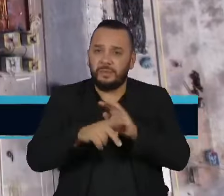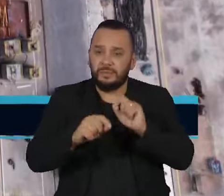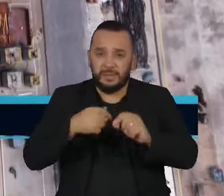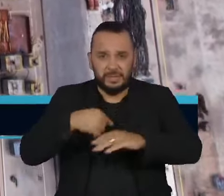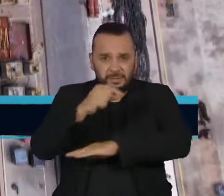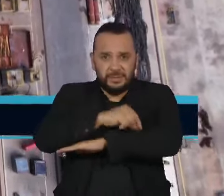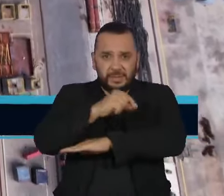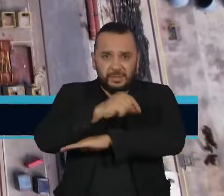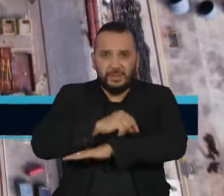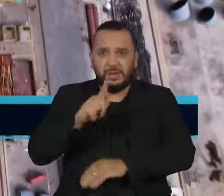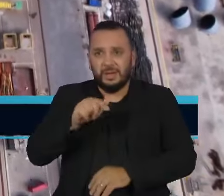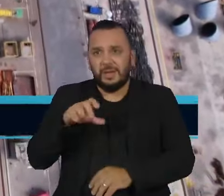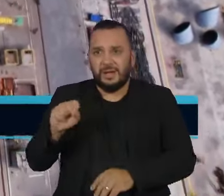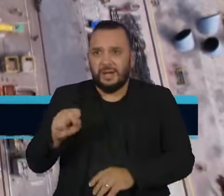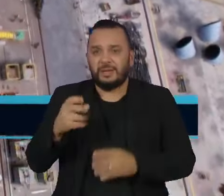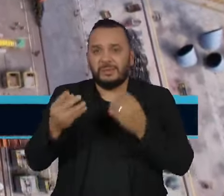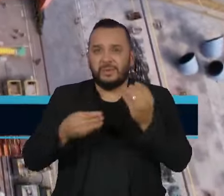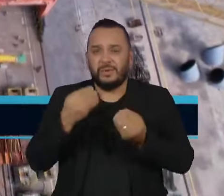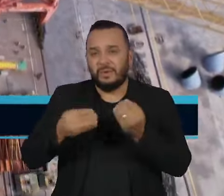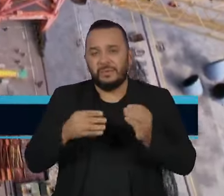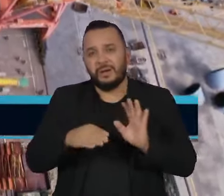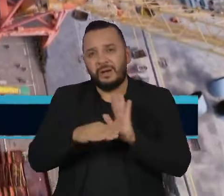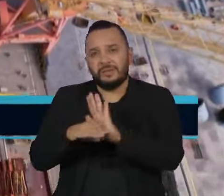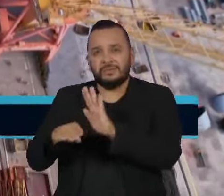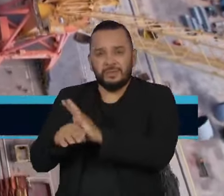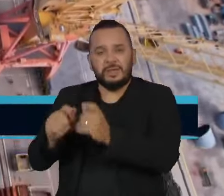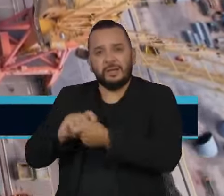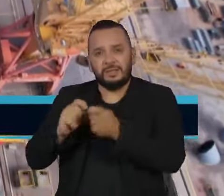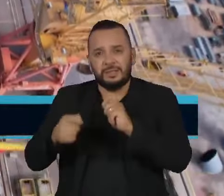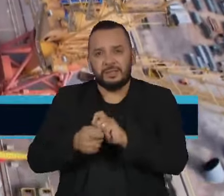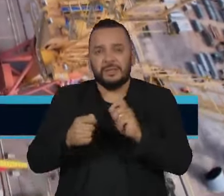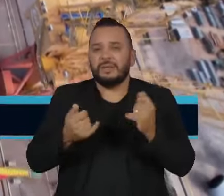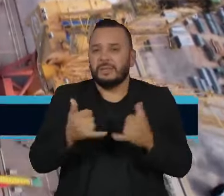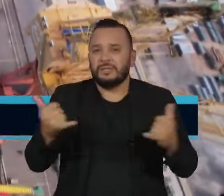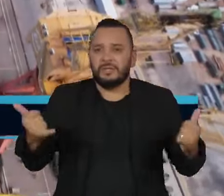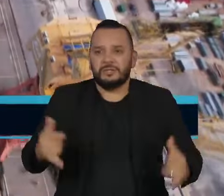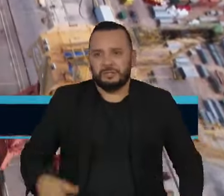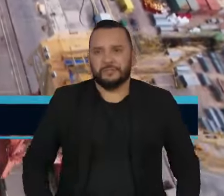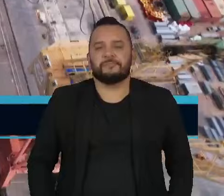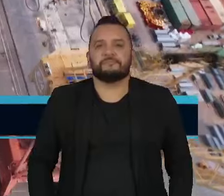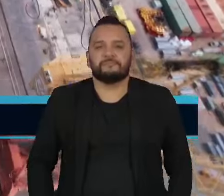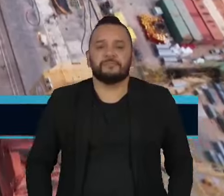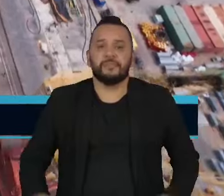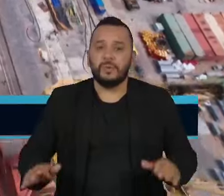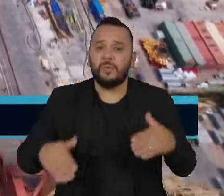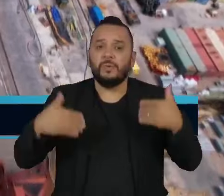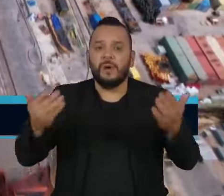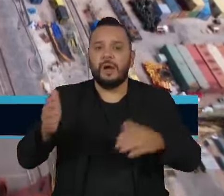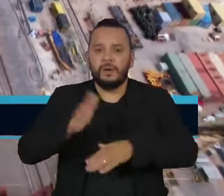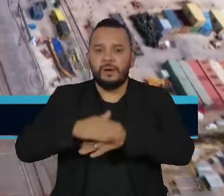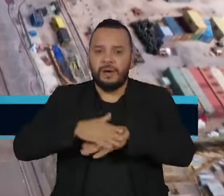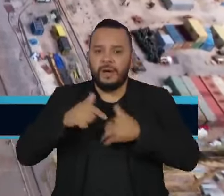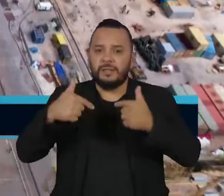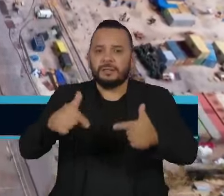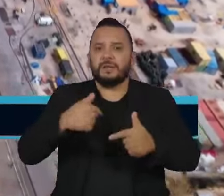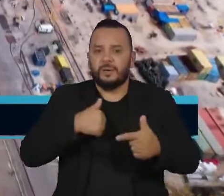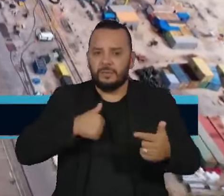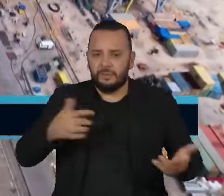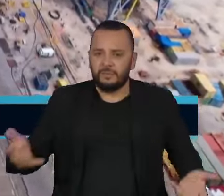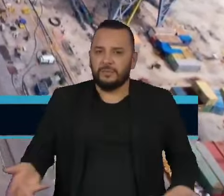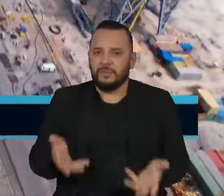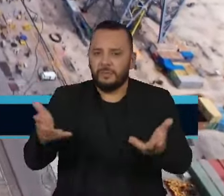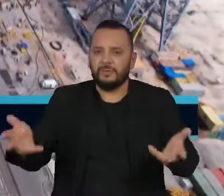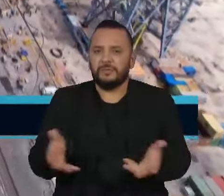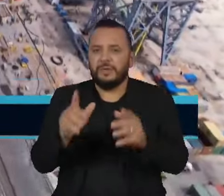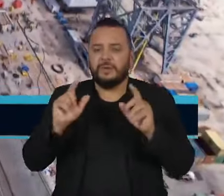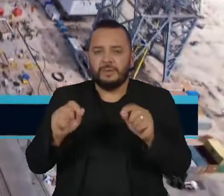natural pode melhor contribuir com a transição energética e quais políticas públicas podem promover uma